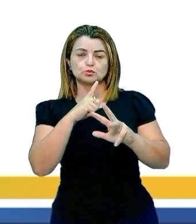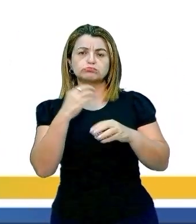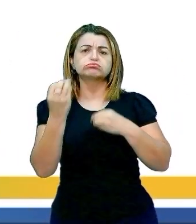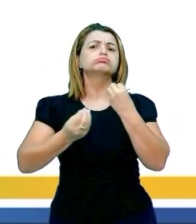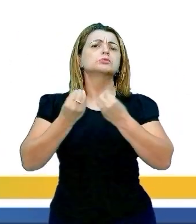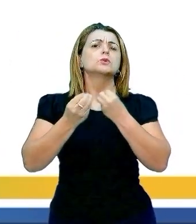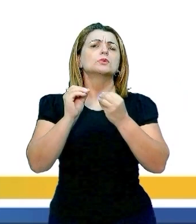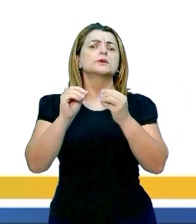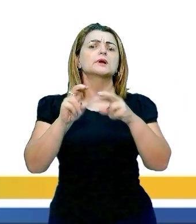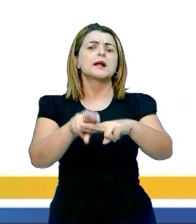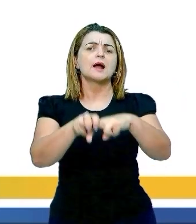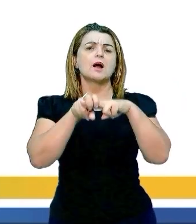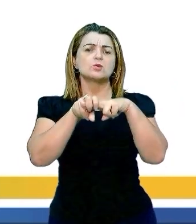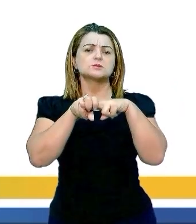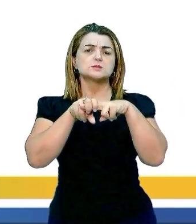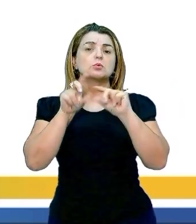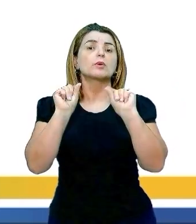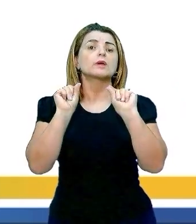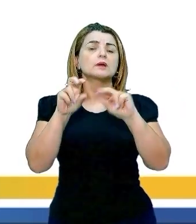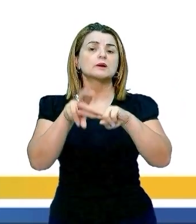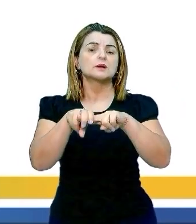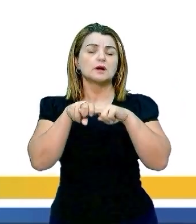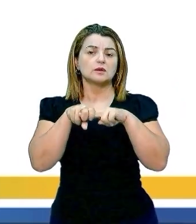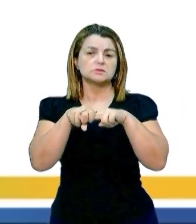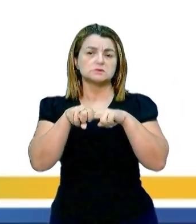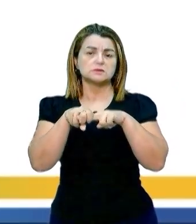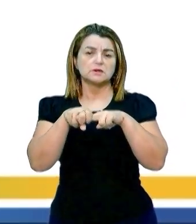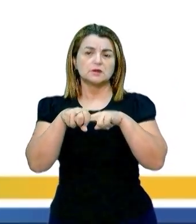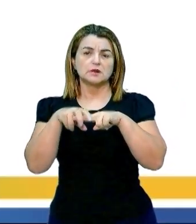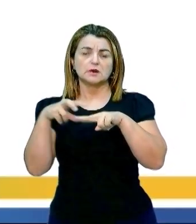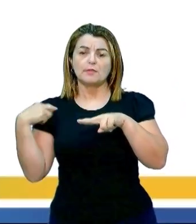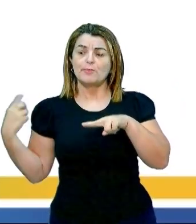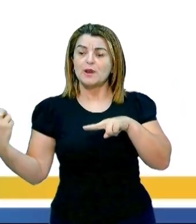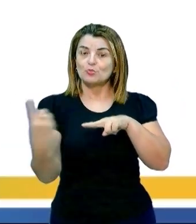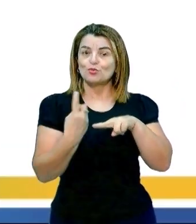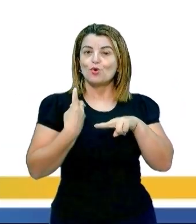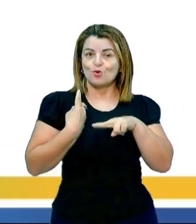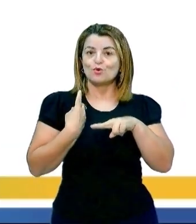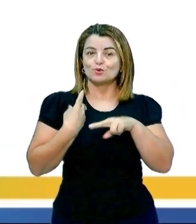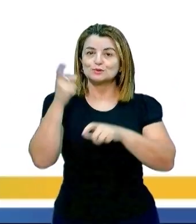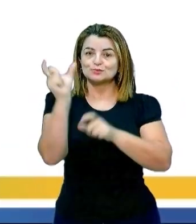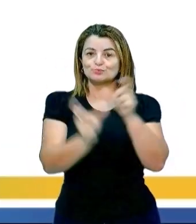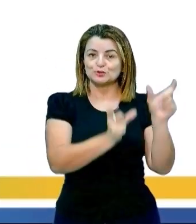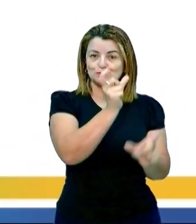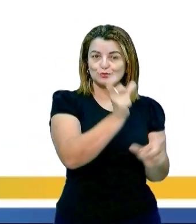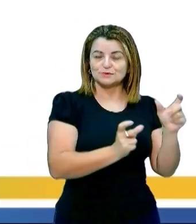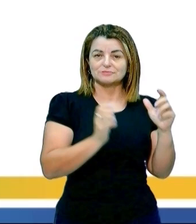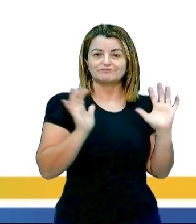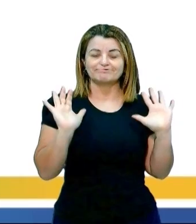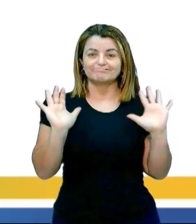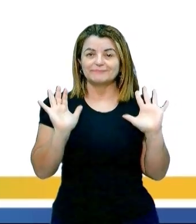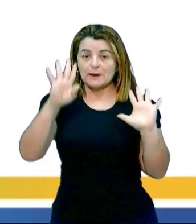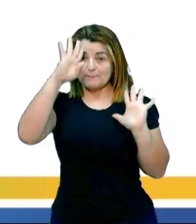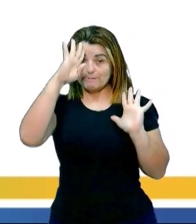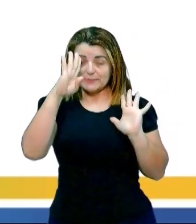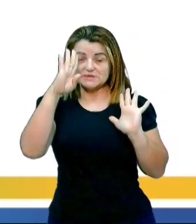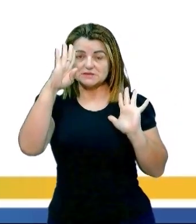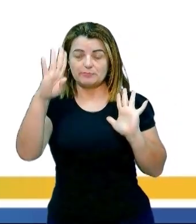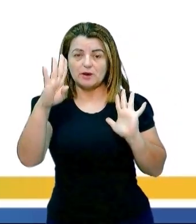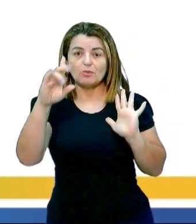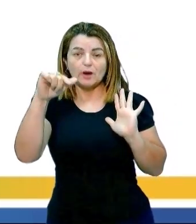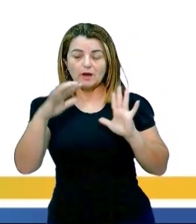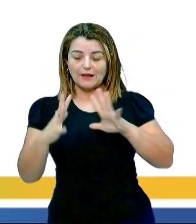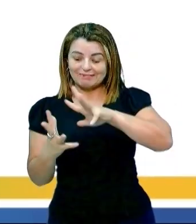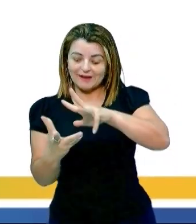consequência ou dá como consequência para os seres humanos hoje? A principal consequência é o